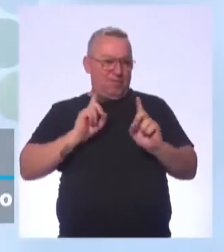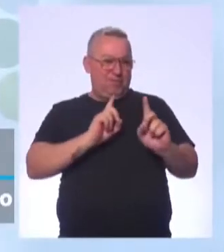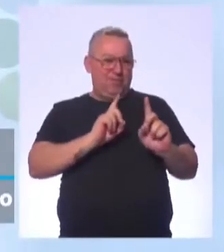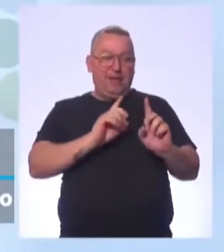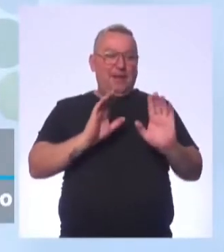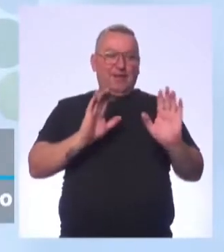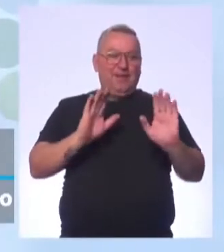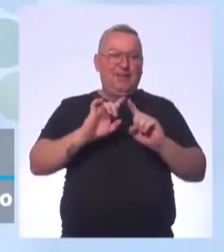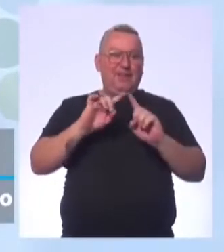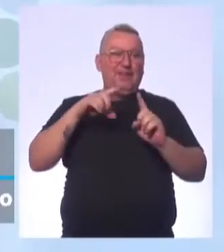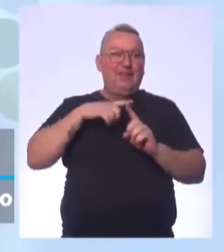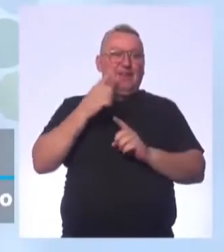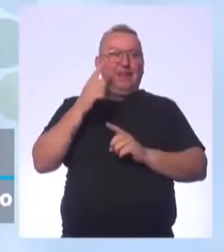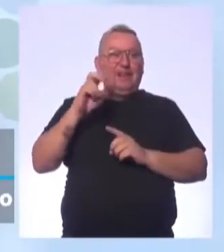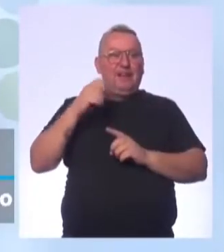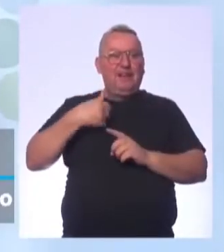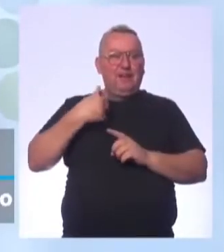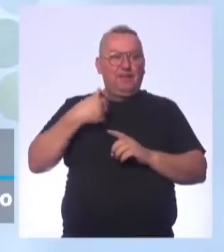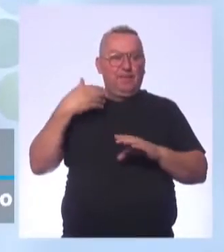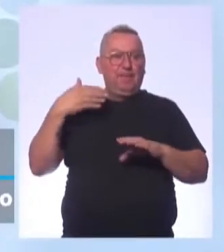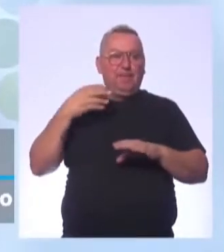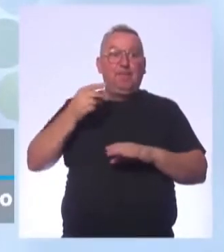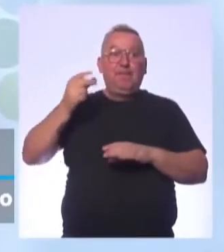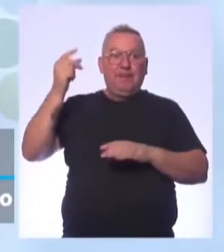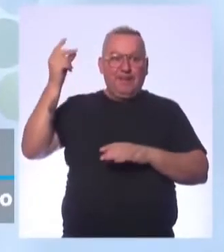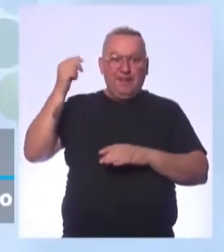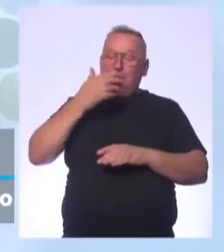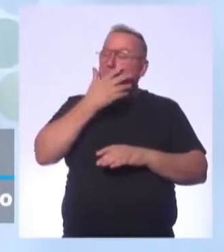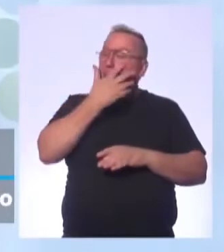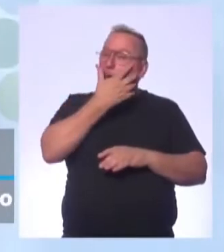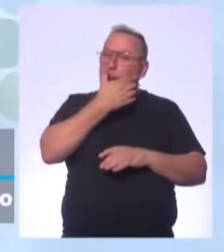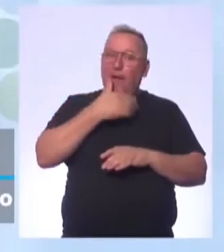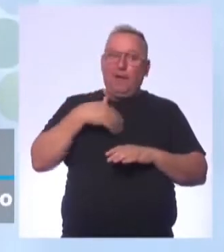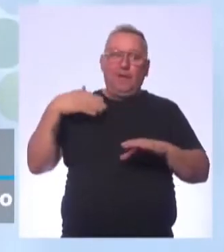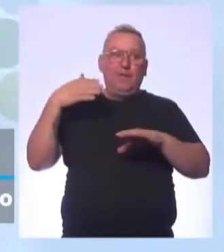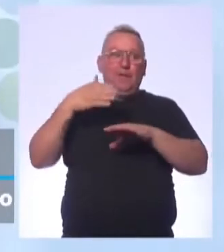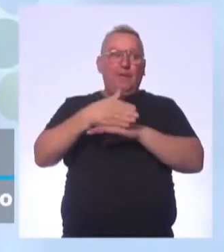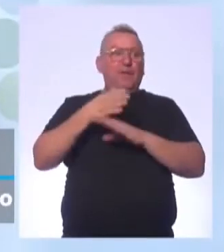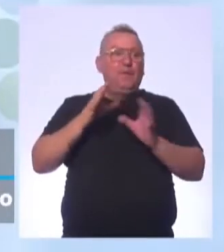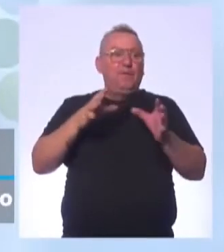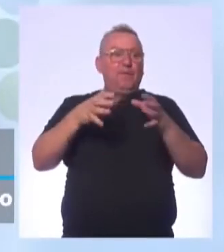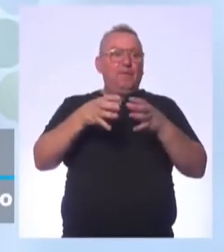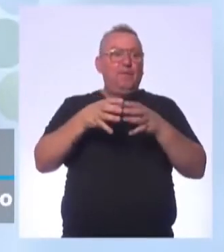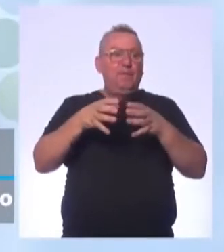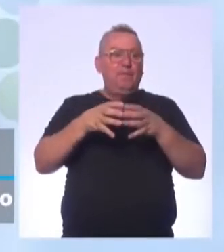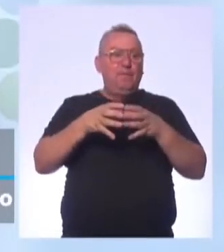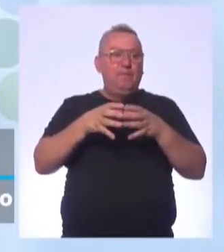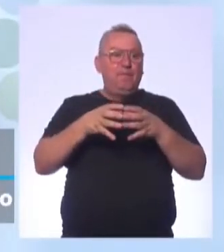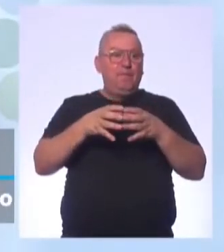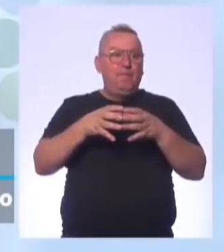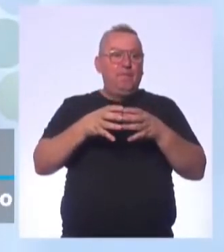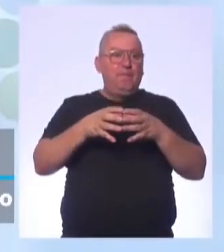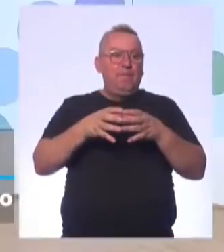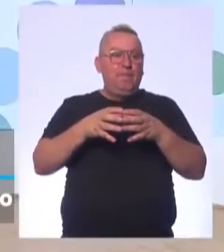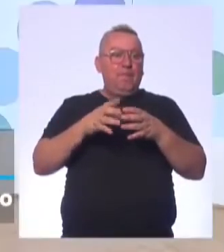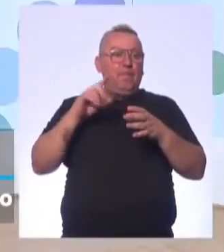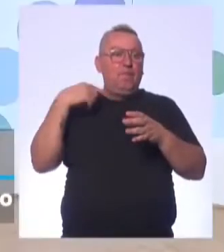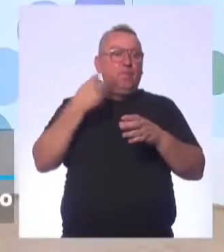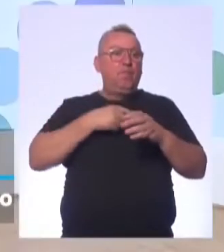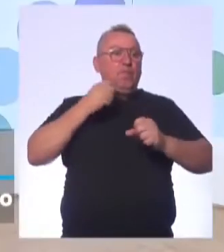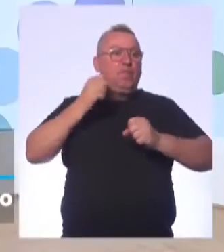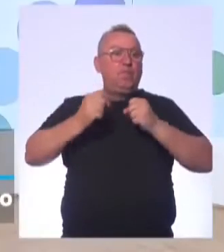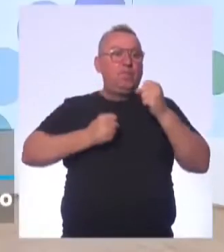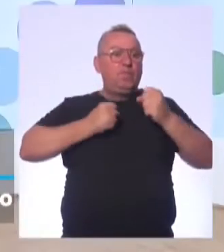mesmo. Quando eu tinha 15 anos, eu entrei para um... Faz tempo. Quando eu entrei para uma equipe, nós corríamos